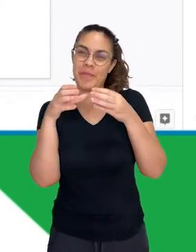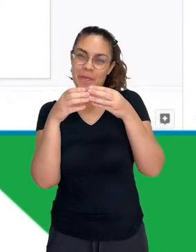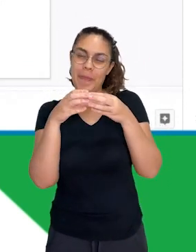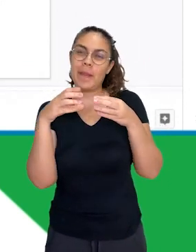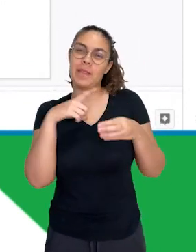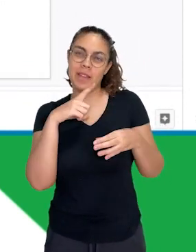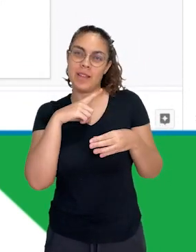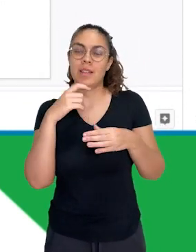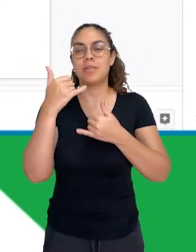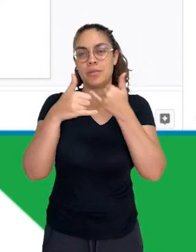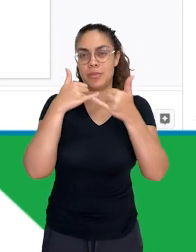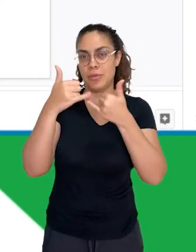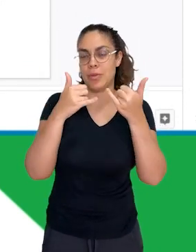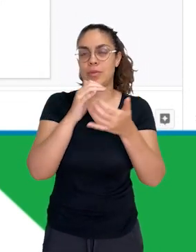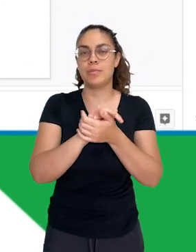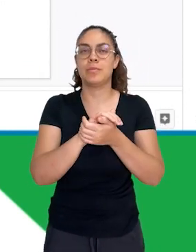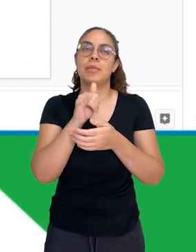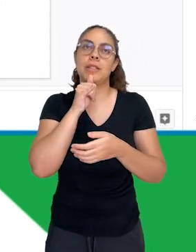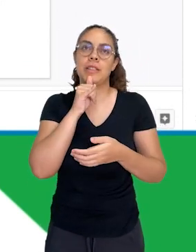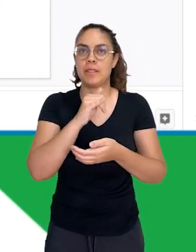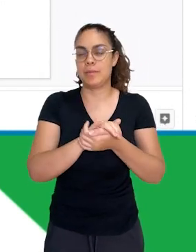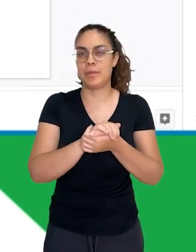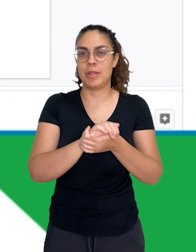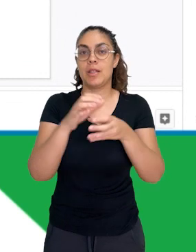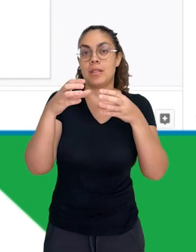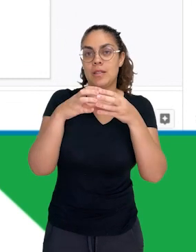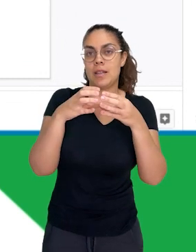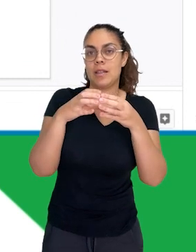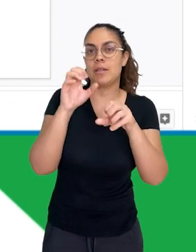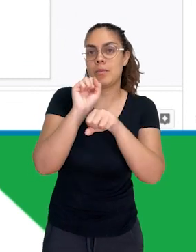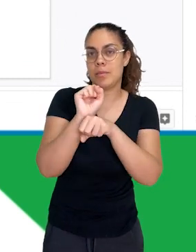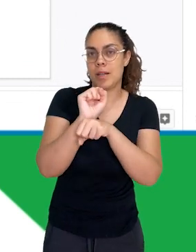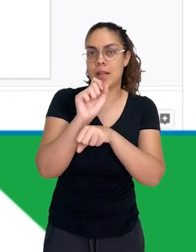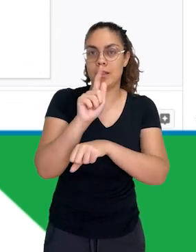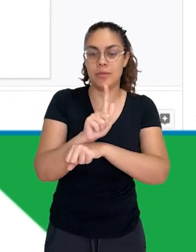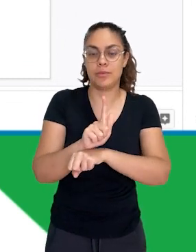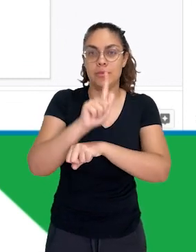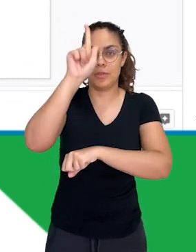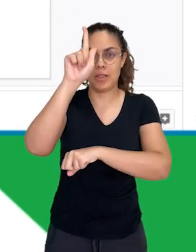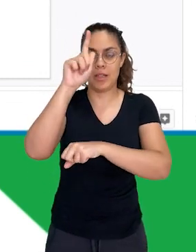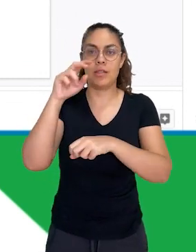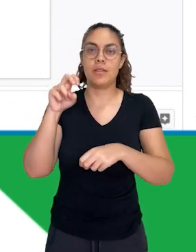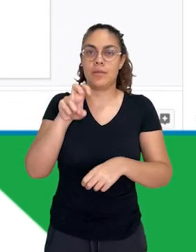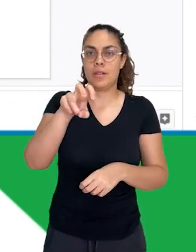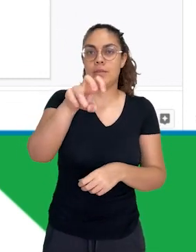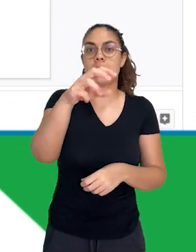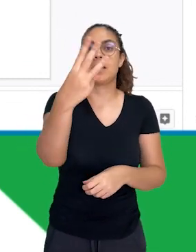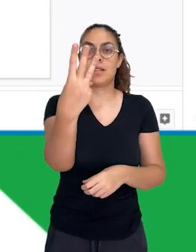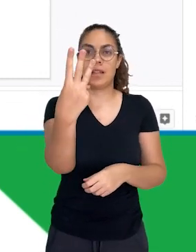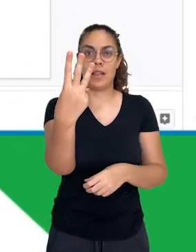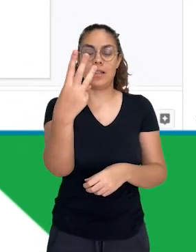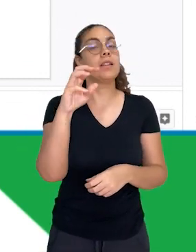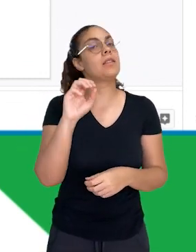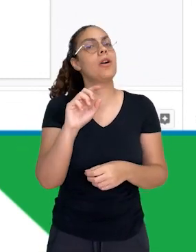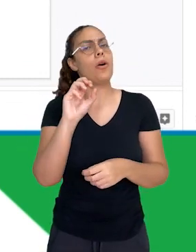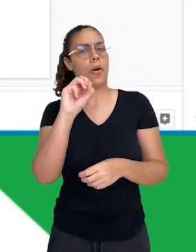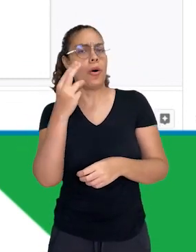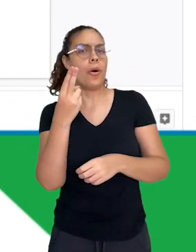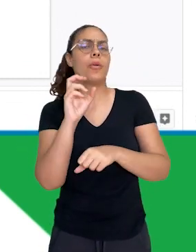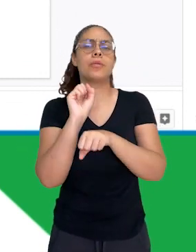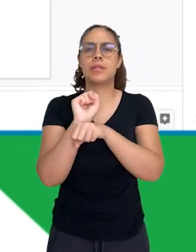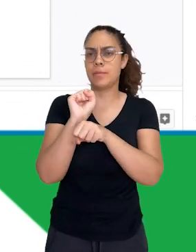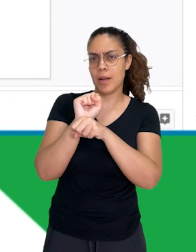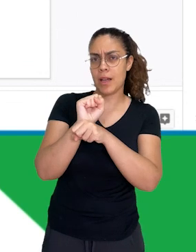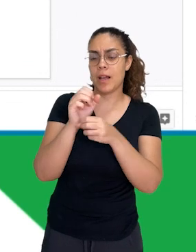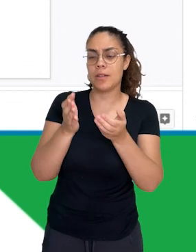terão durante o jogo. Por exemplo, se a equipe parar onde temos um foguete, ele vai avançar três casas. Se ele parar, por